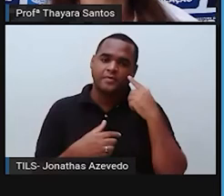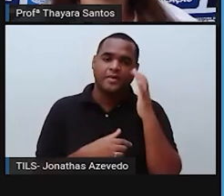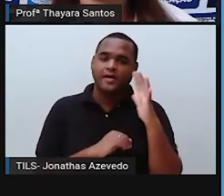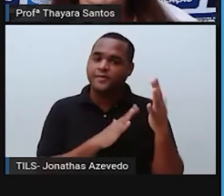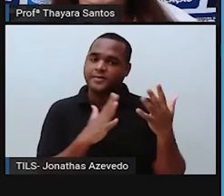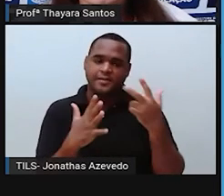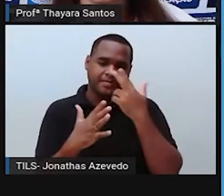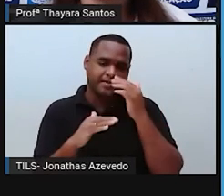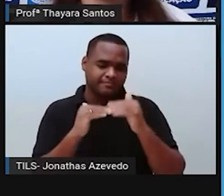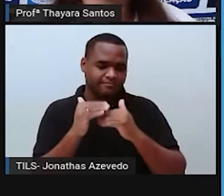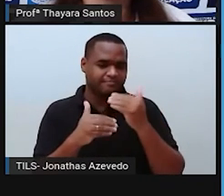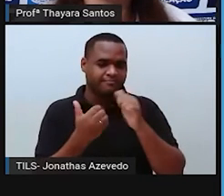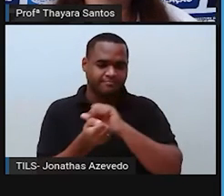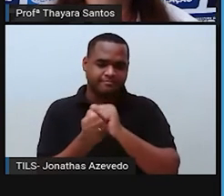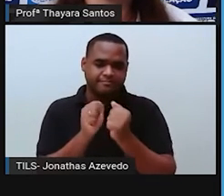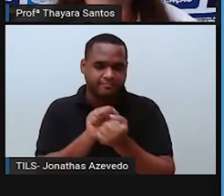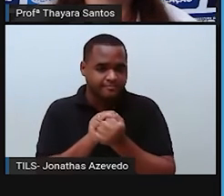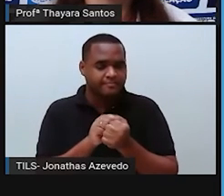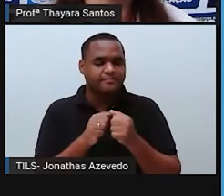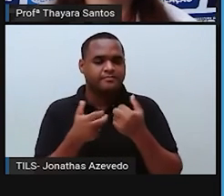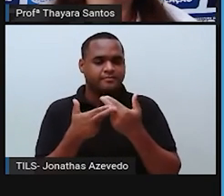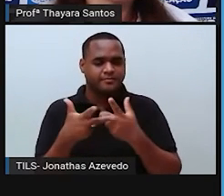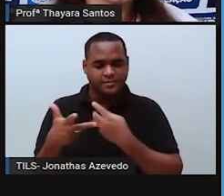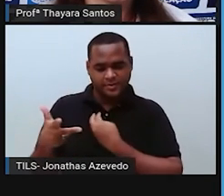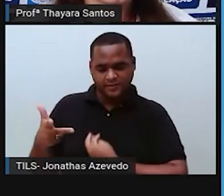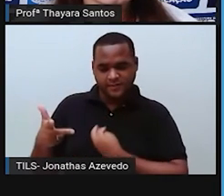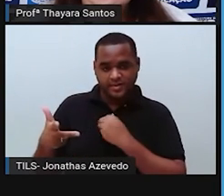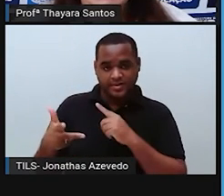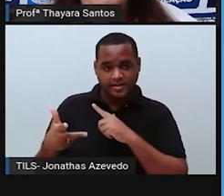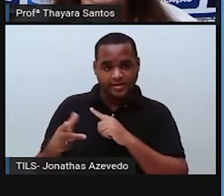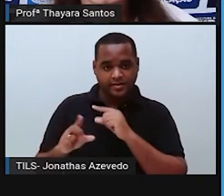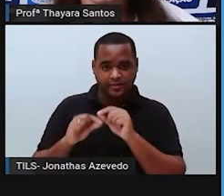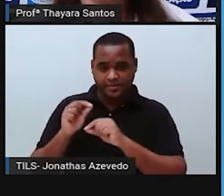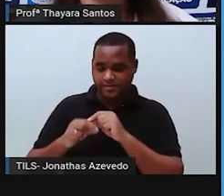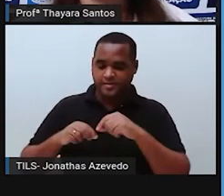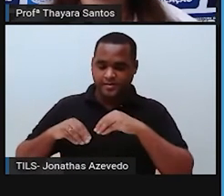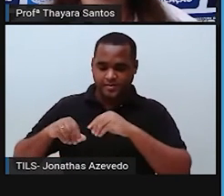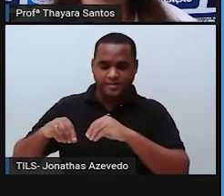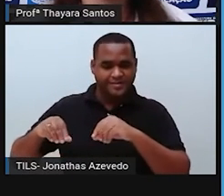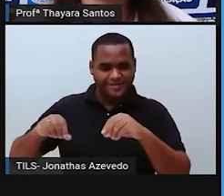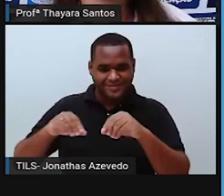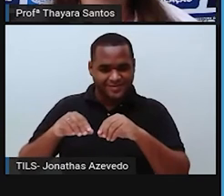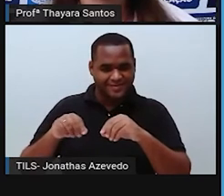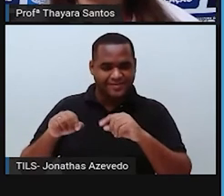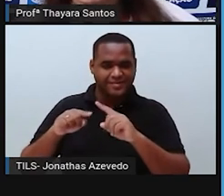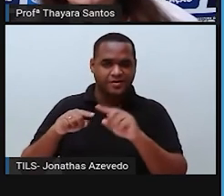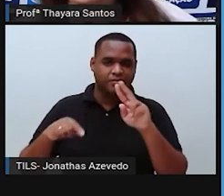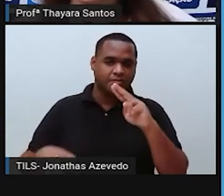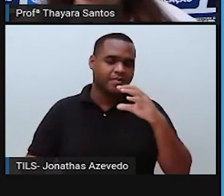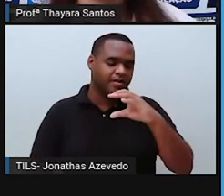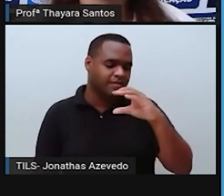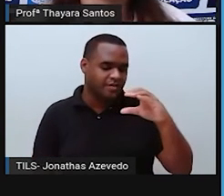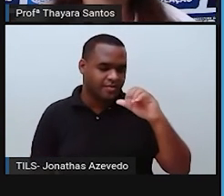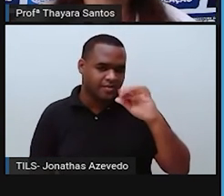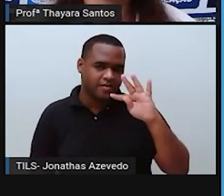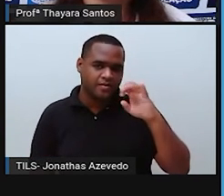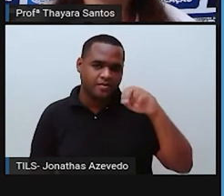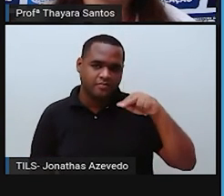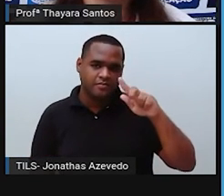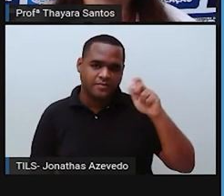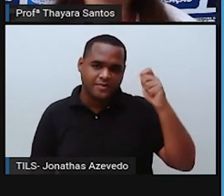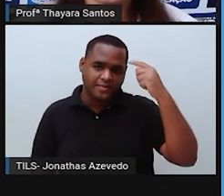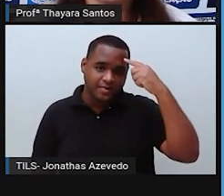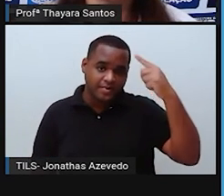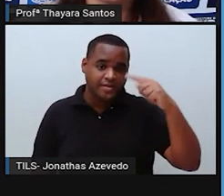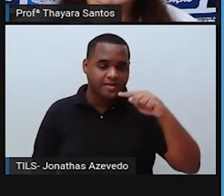desenvolver essas adaptações para conseguir sobreviver nesses períodos de seca. E esse nome caatinga significa mata